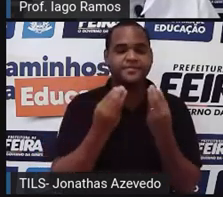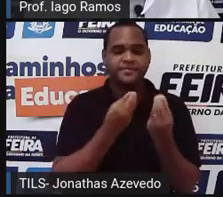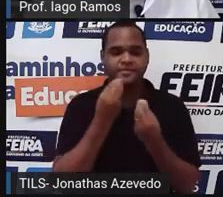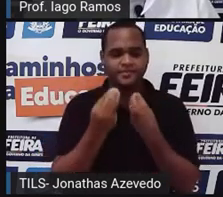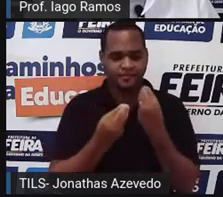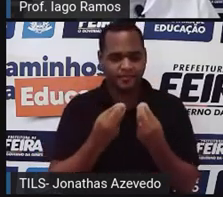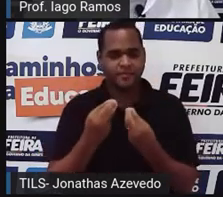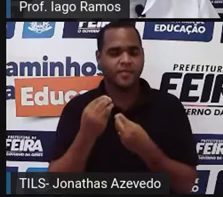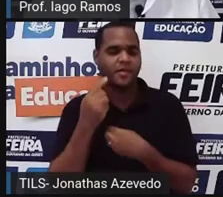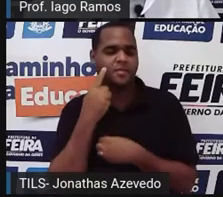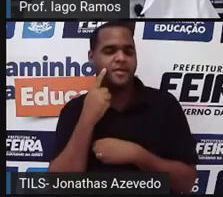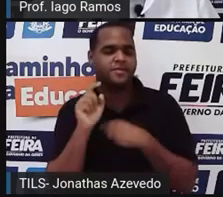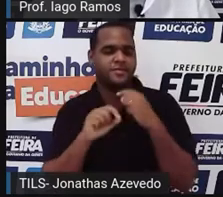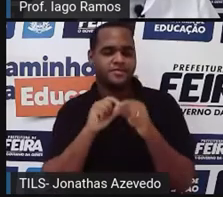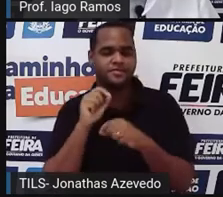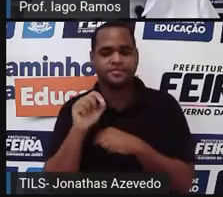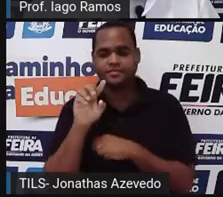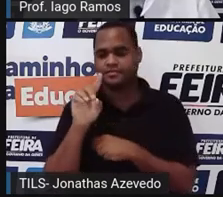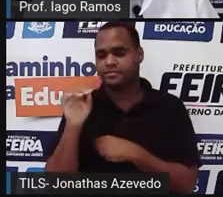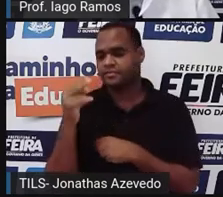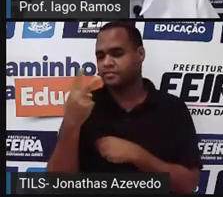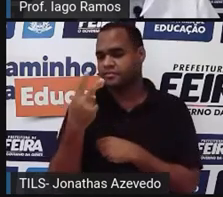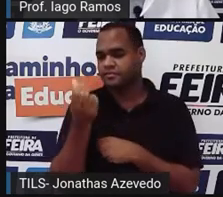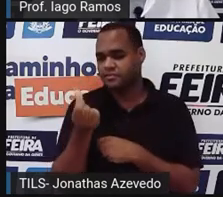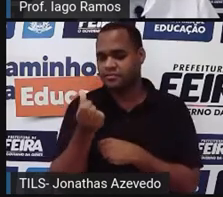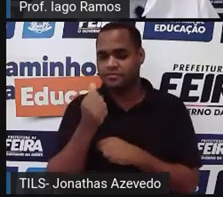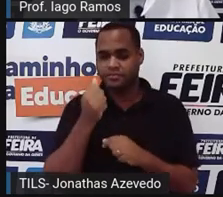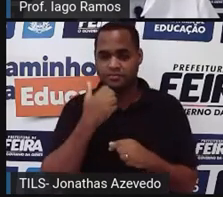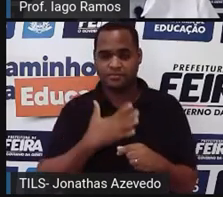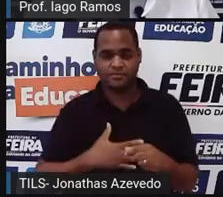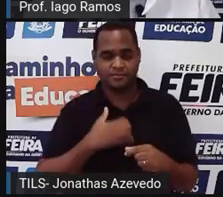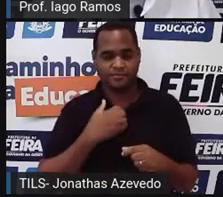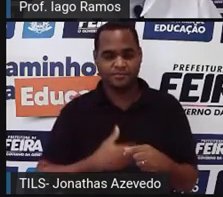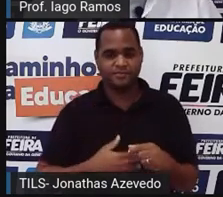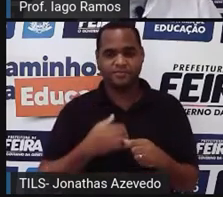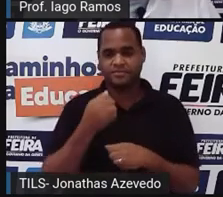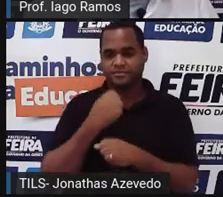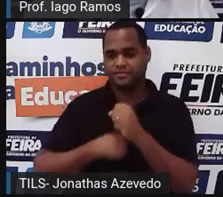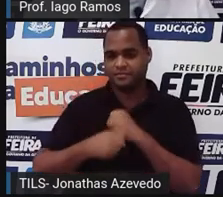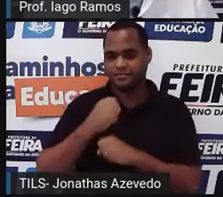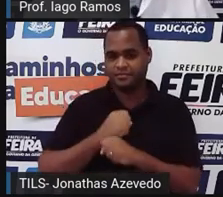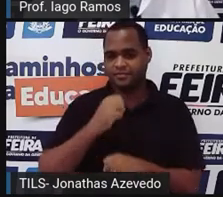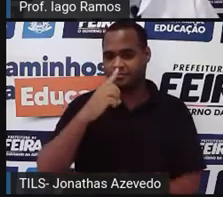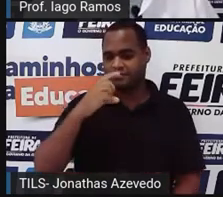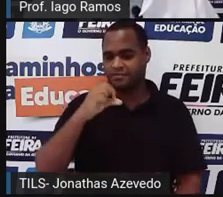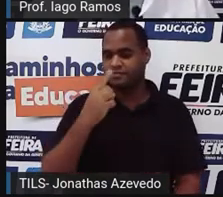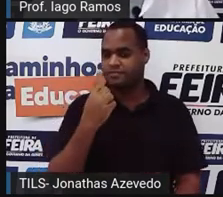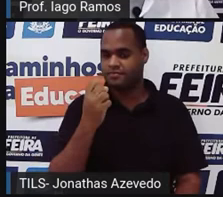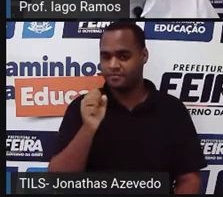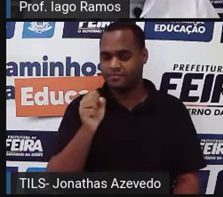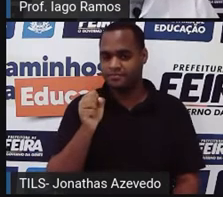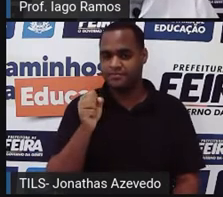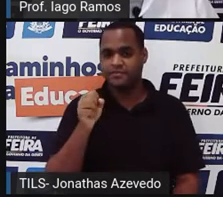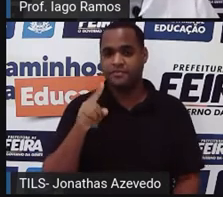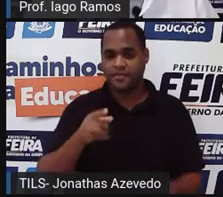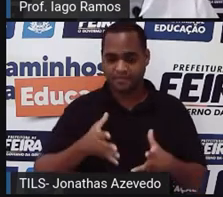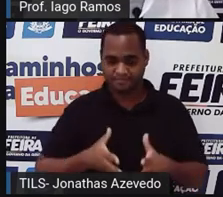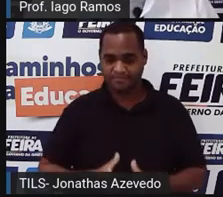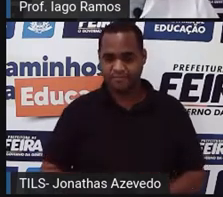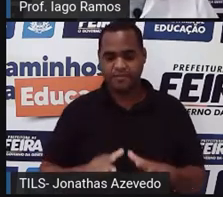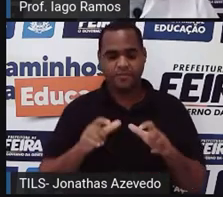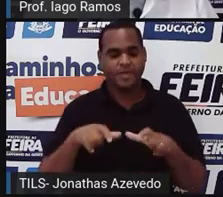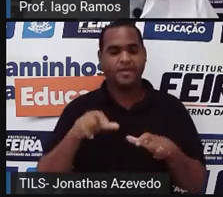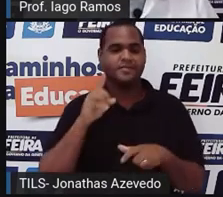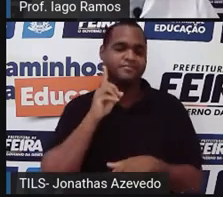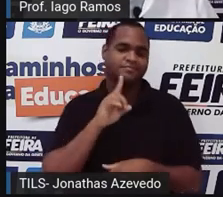exatamente ao dia 26 de agosto de 1918, quando ela nasce lá nos